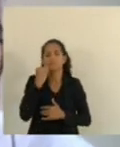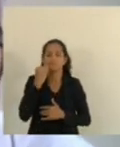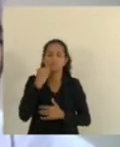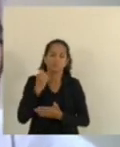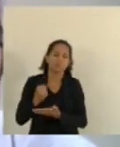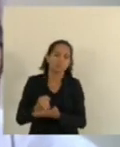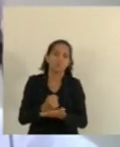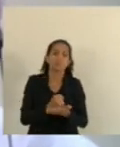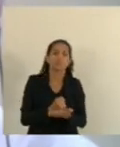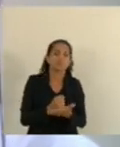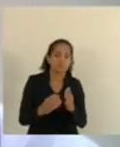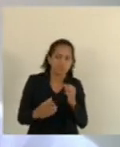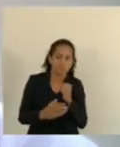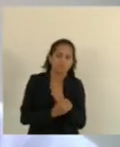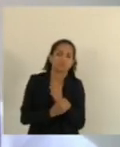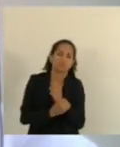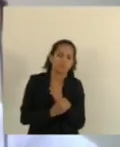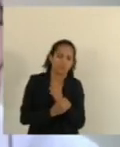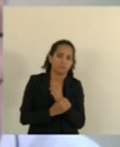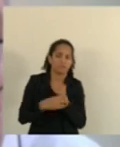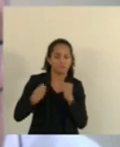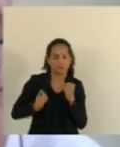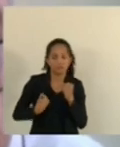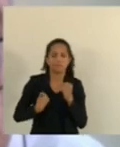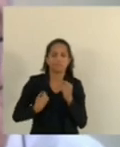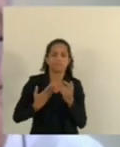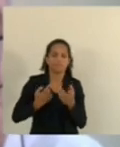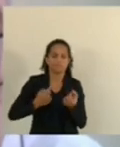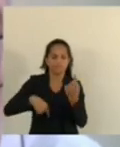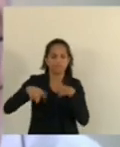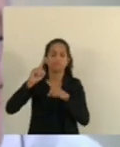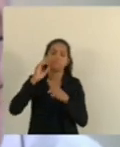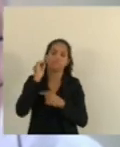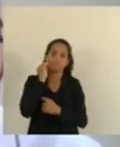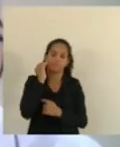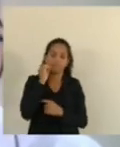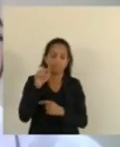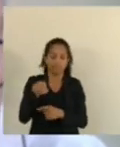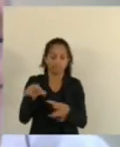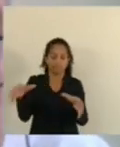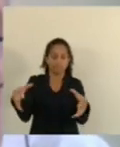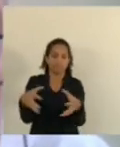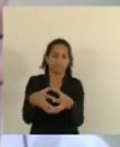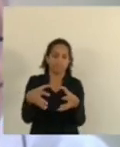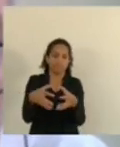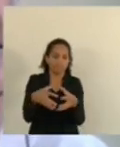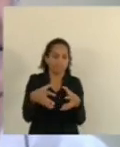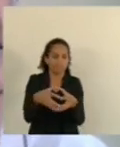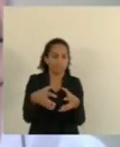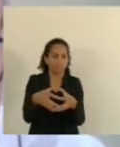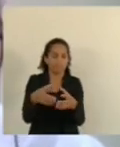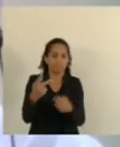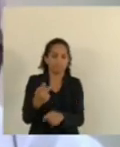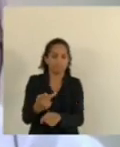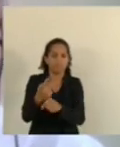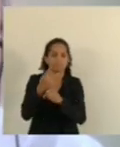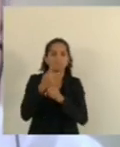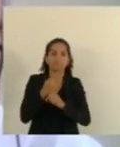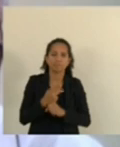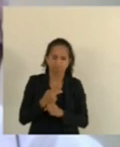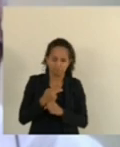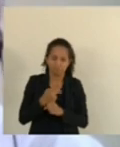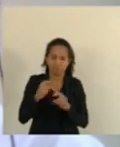-los Na garantia De melhores Condições de vida Esse grupo Nos procurou No